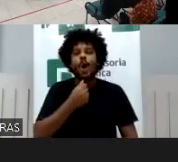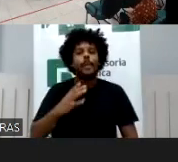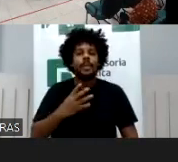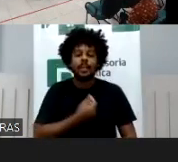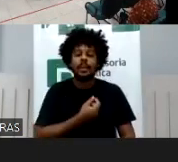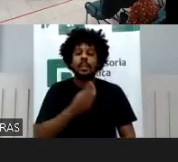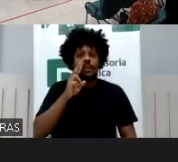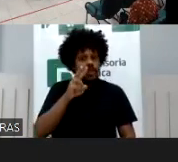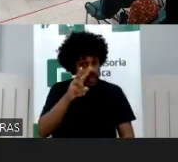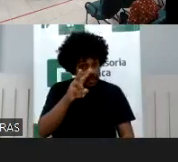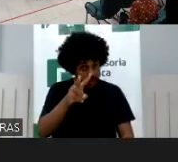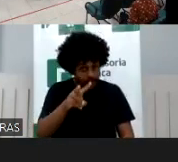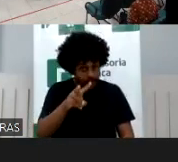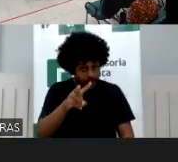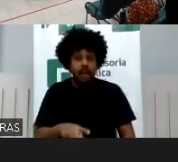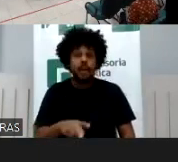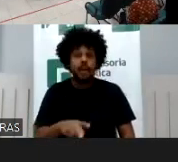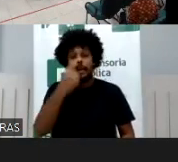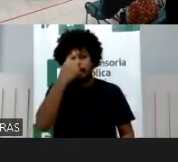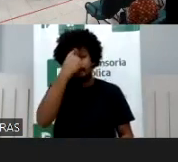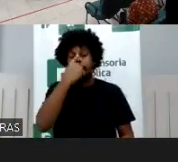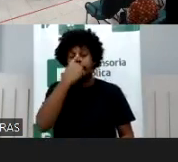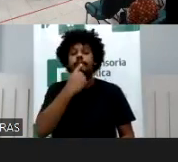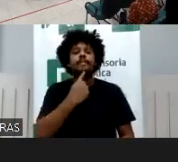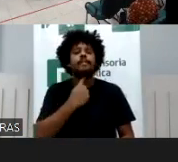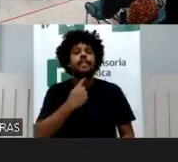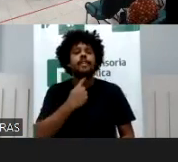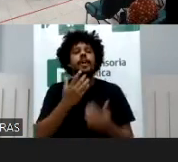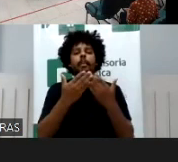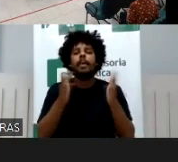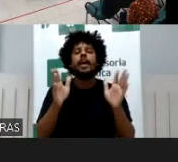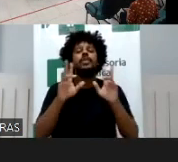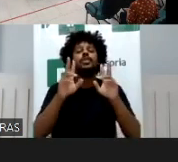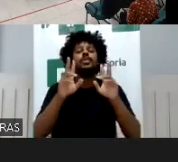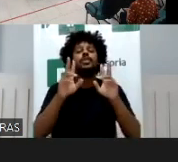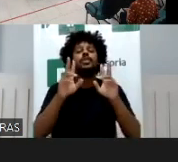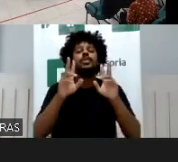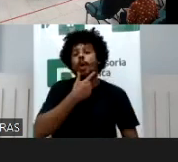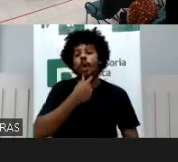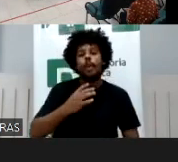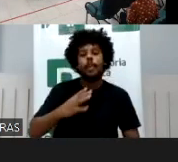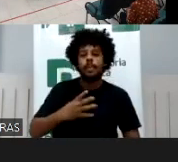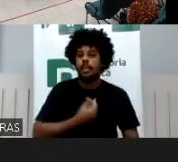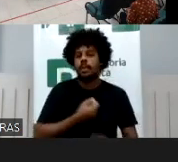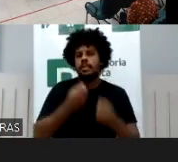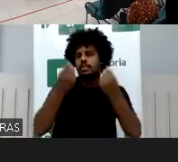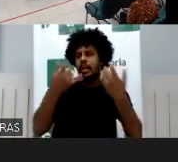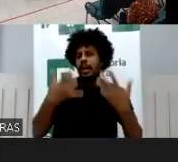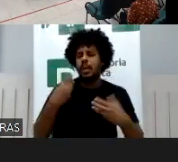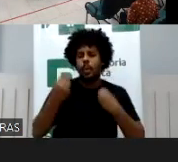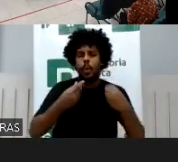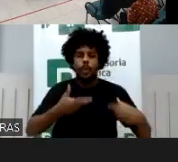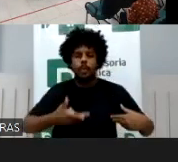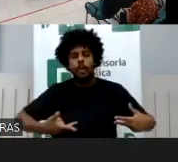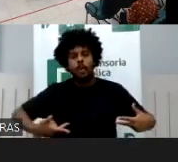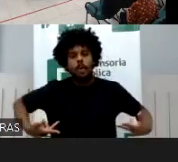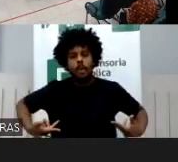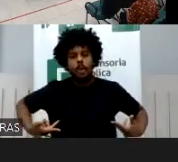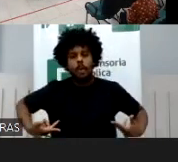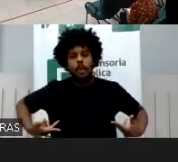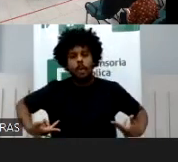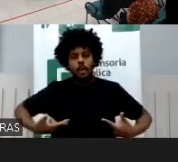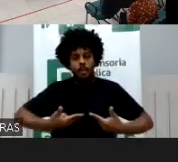abertos de, por exemplo, homens trans discutindo mastectomia, discutindo os efeitos dos hormônios que estão tomando,